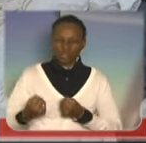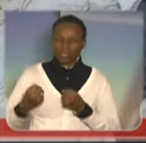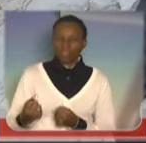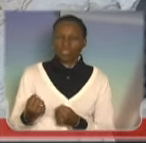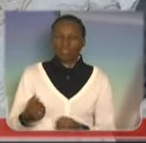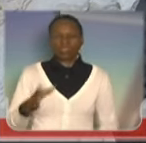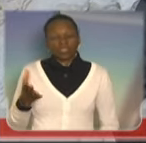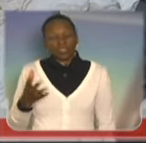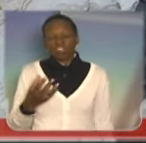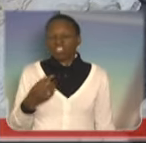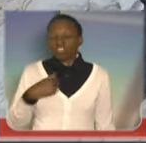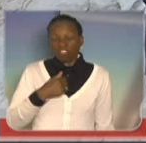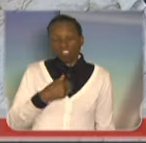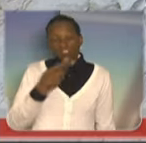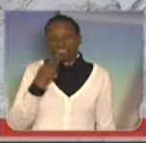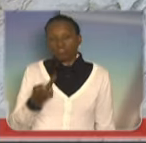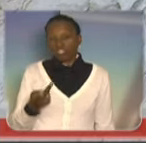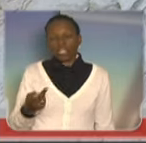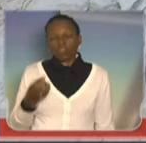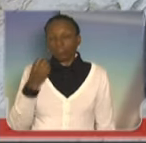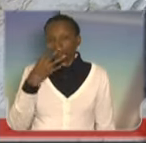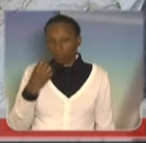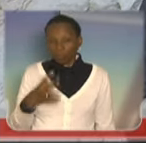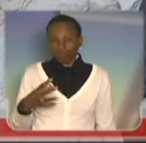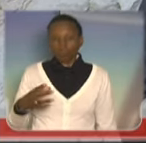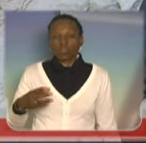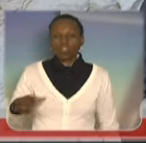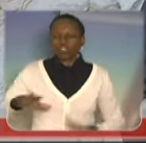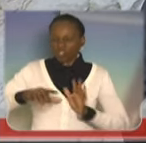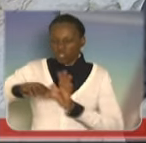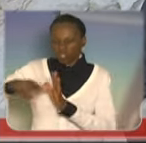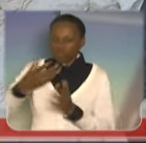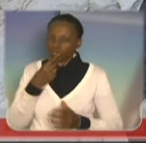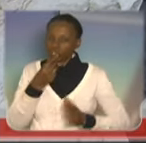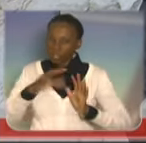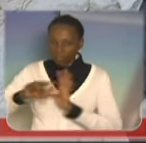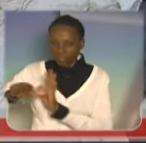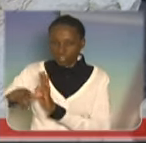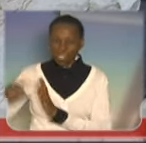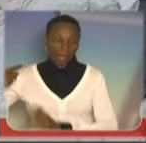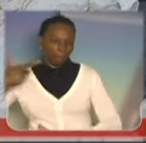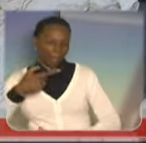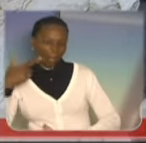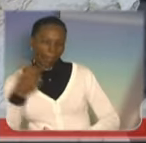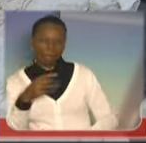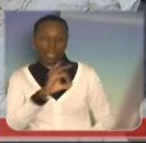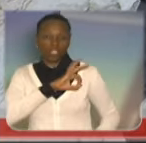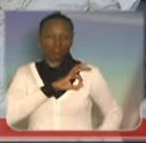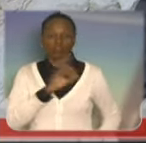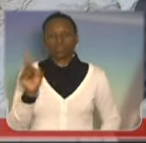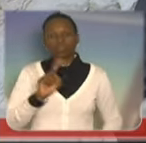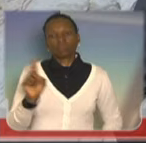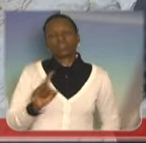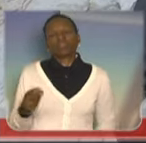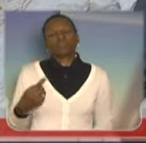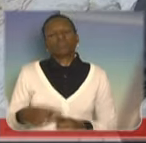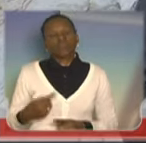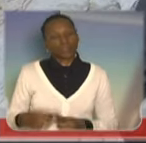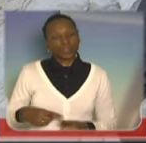policiais, o major teve que sair rolando pela ribanceira para não morrer na mão dos policiais, dos criminosos que atiraram contra ele.